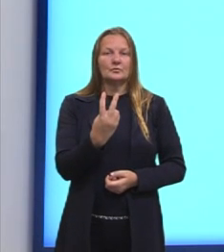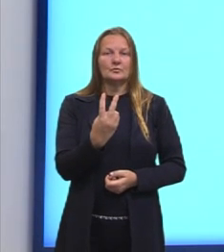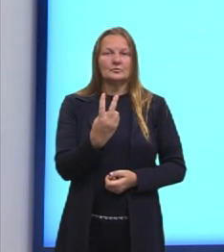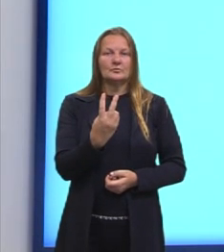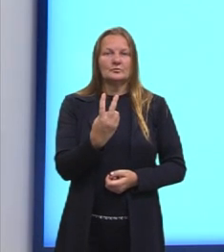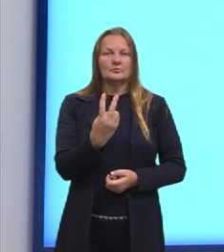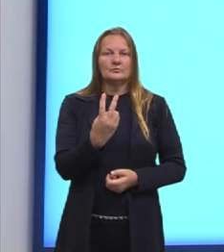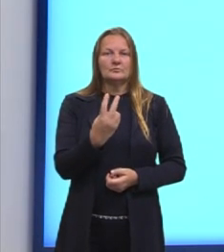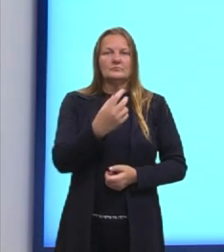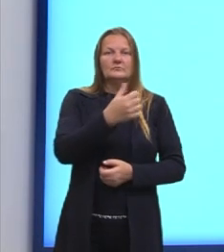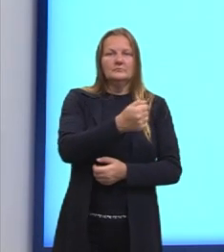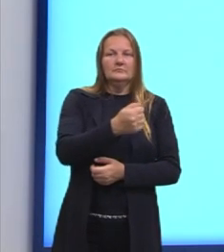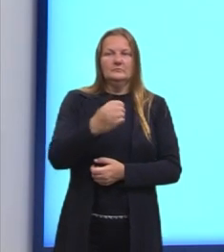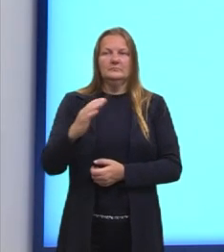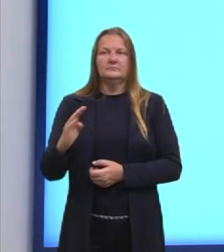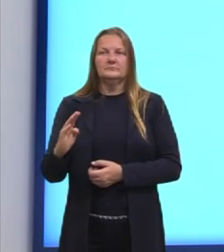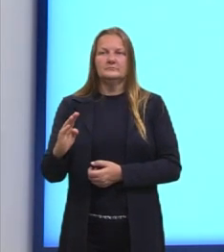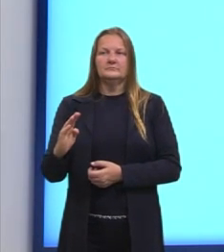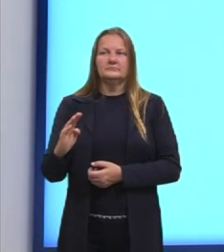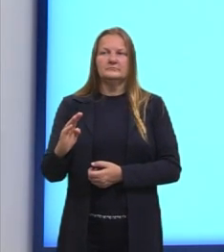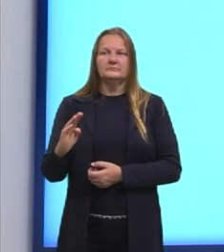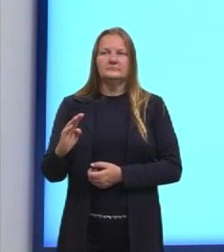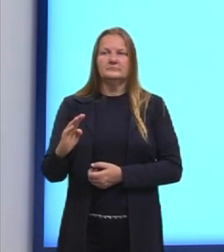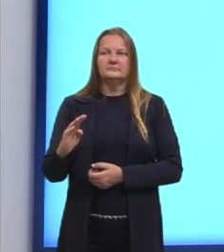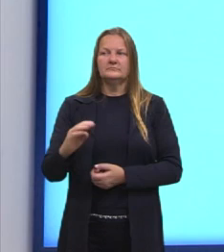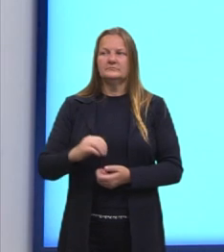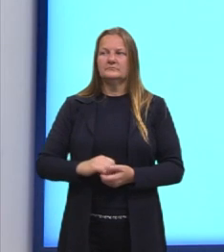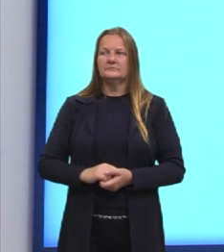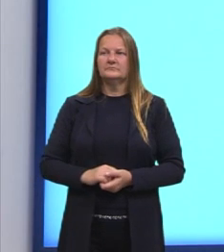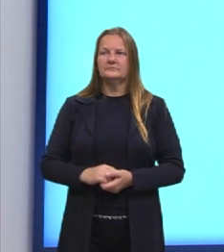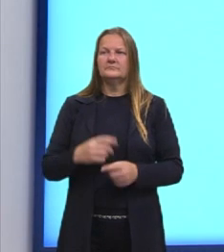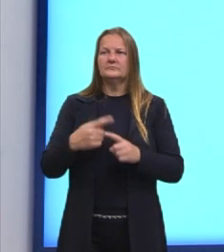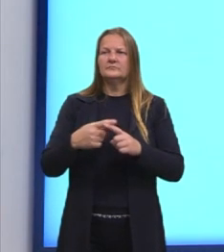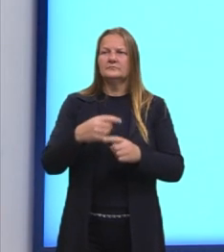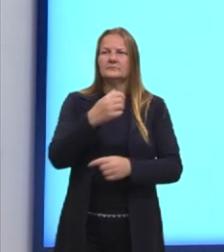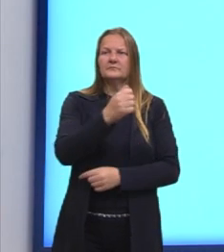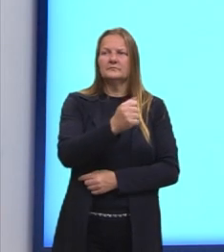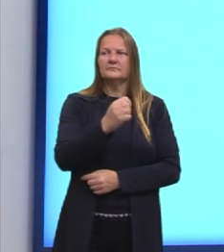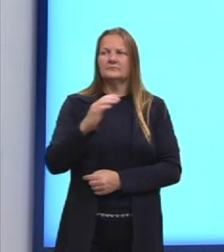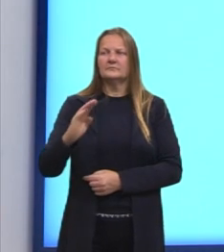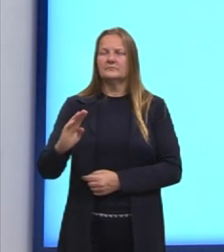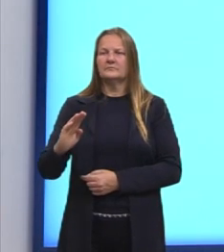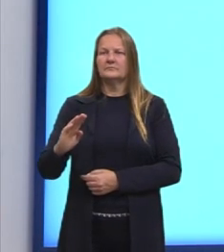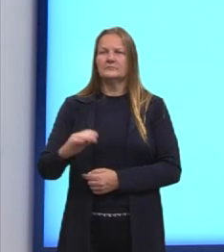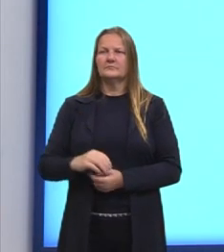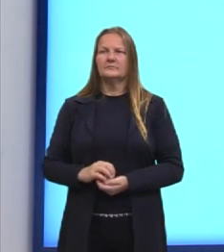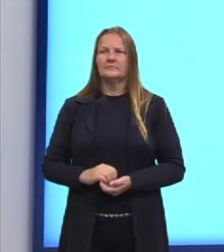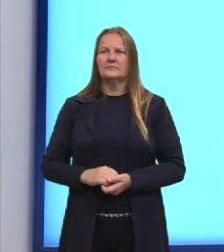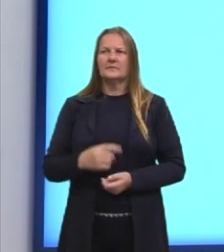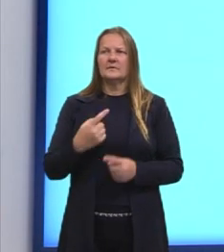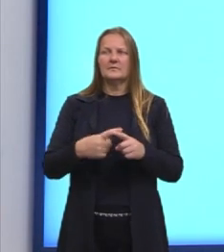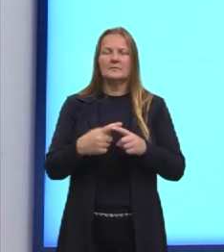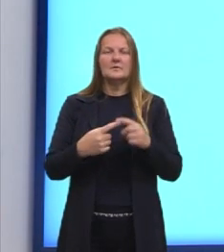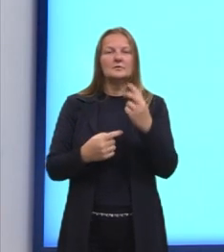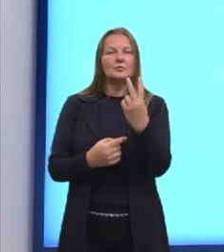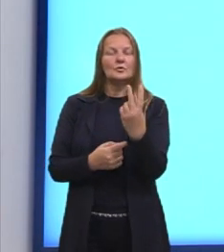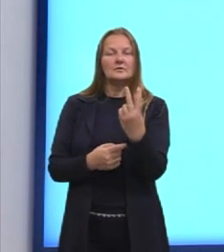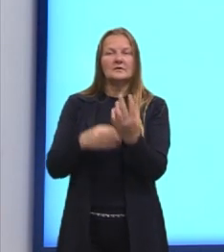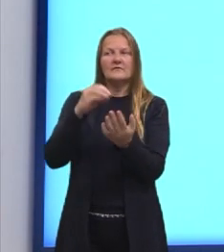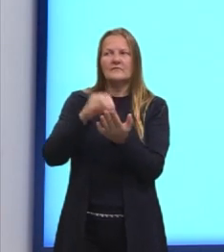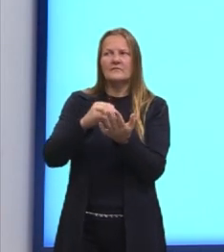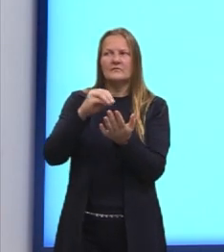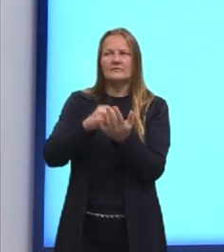O evento A e o evento B. Por que dois eventos? Porque eu tenho dois algarismos ali que são